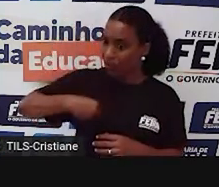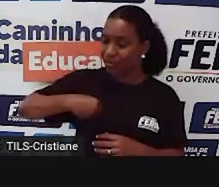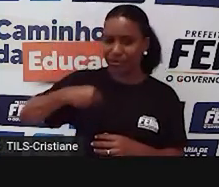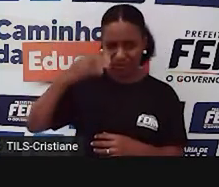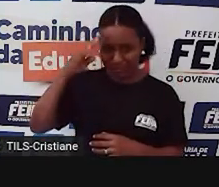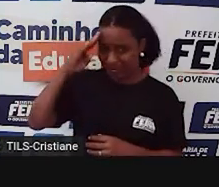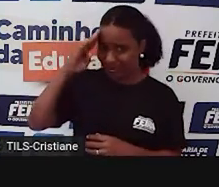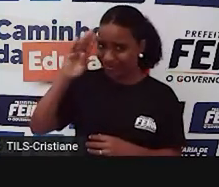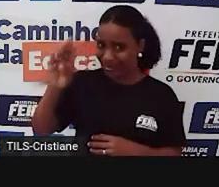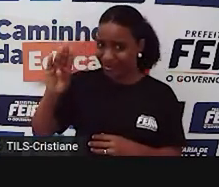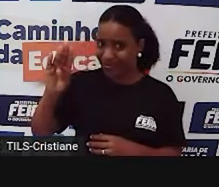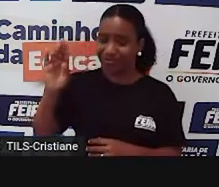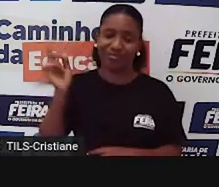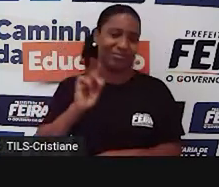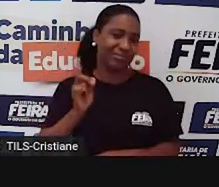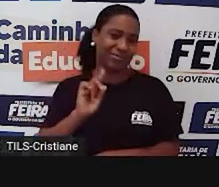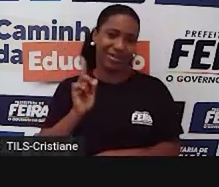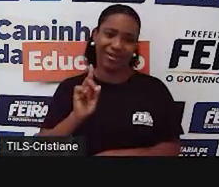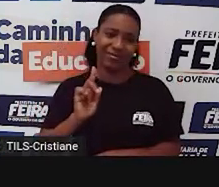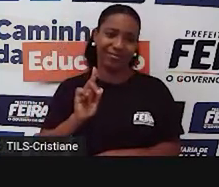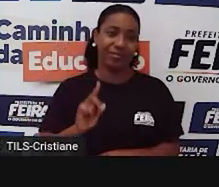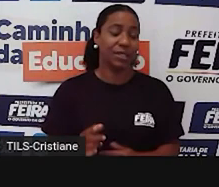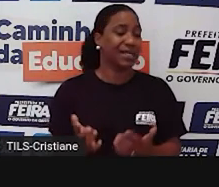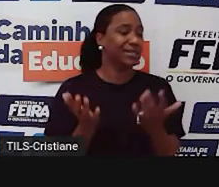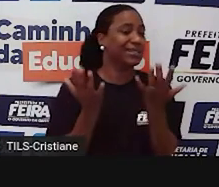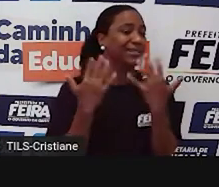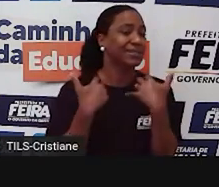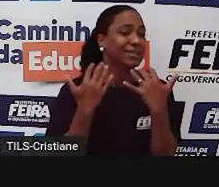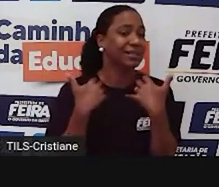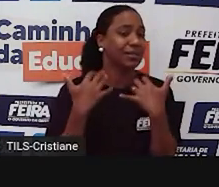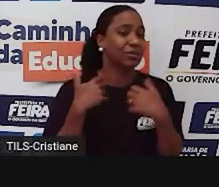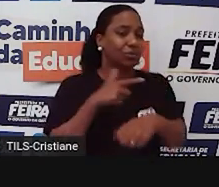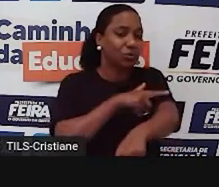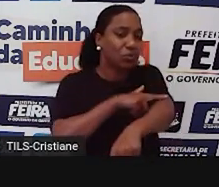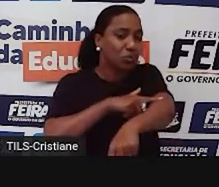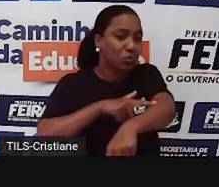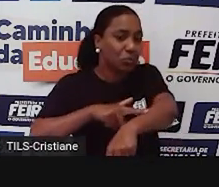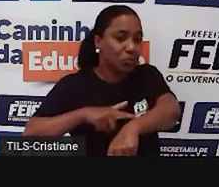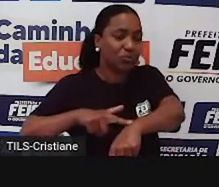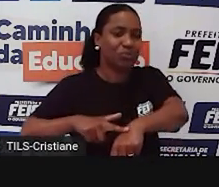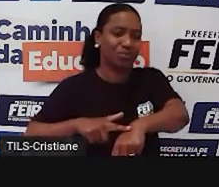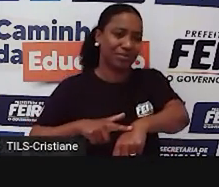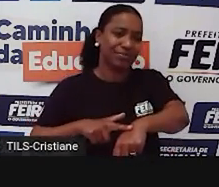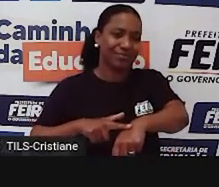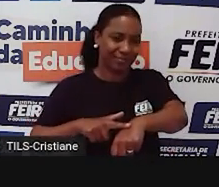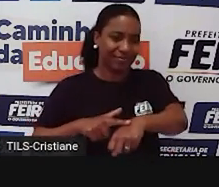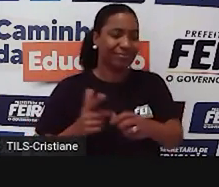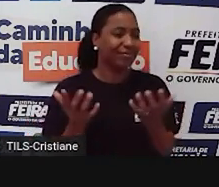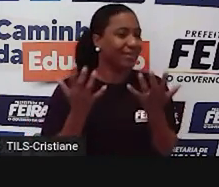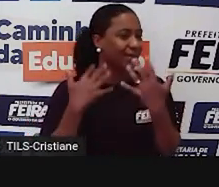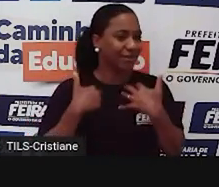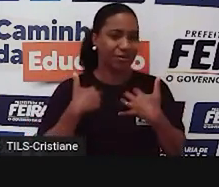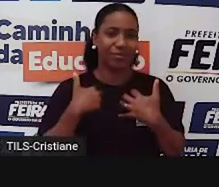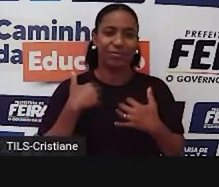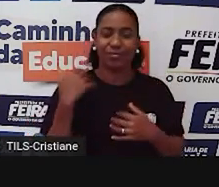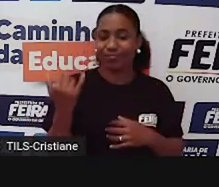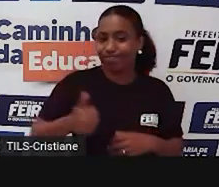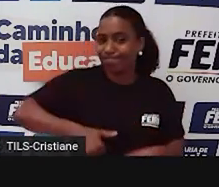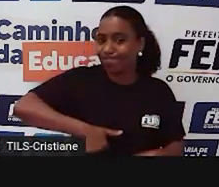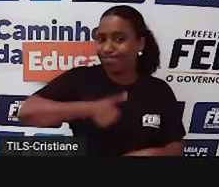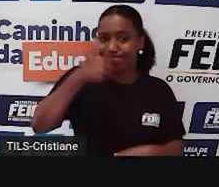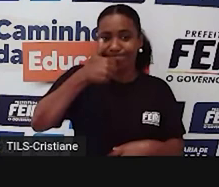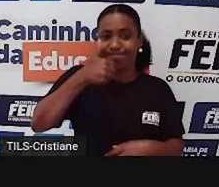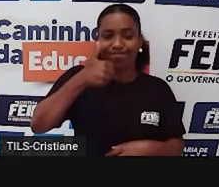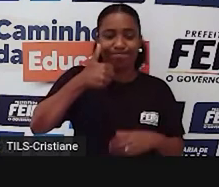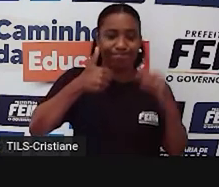ou a personalidade do ser humano é mais valioso, é mais importante que a aparência é muito, não é